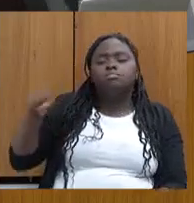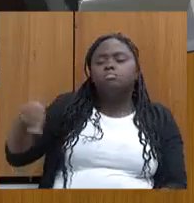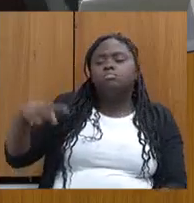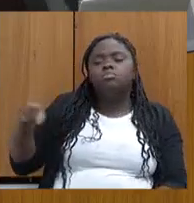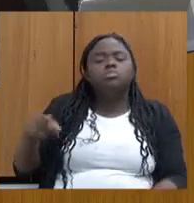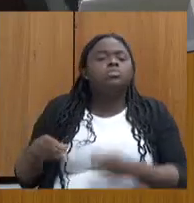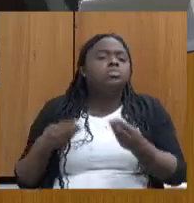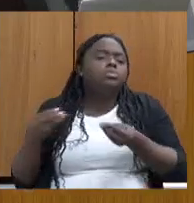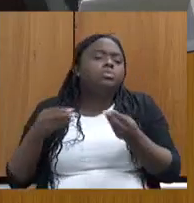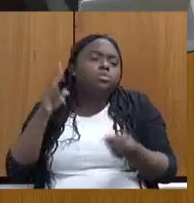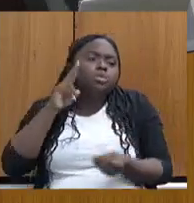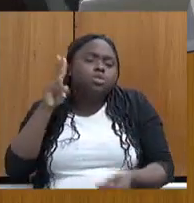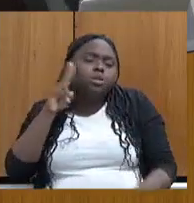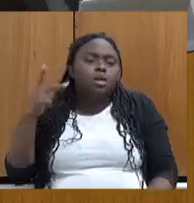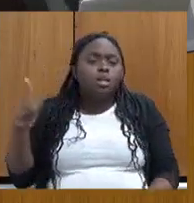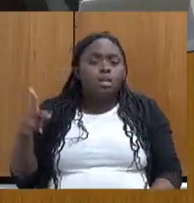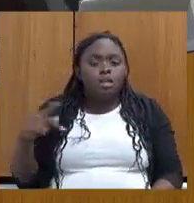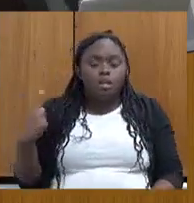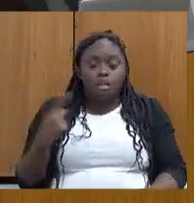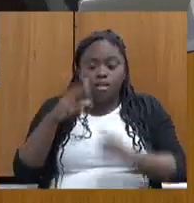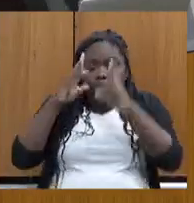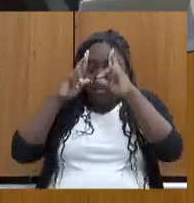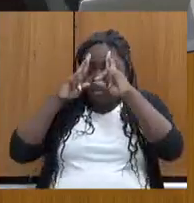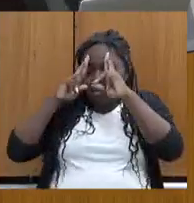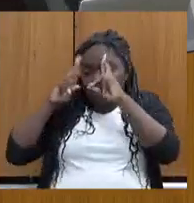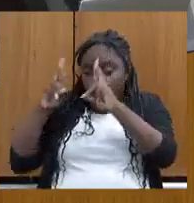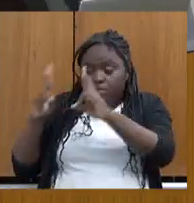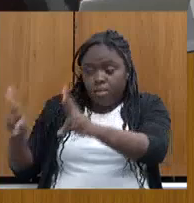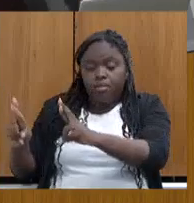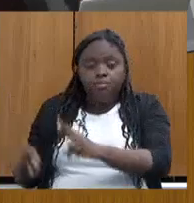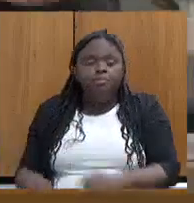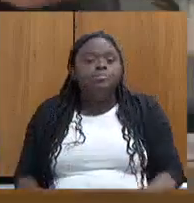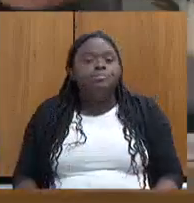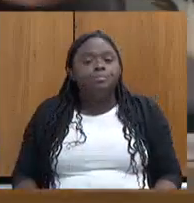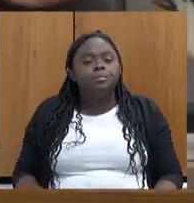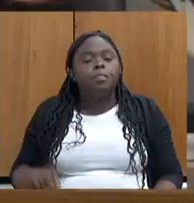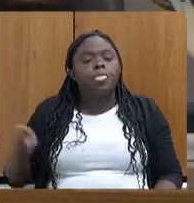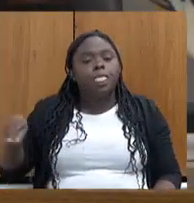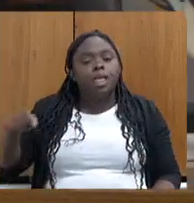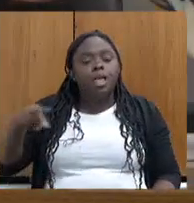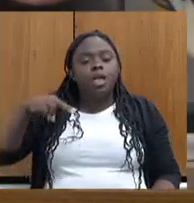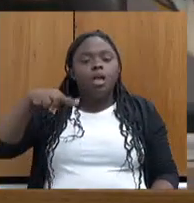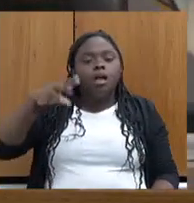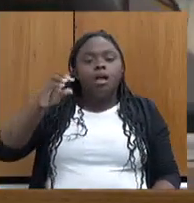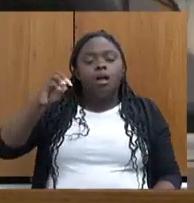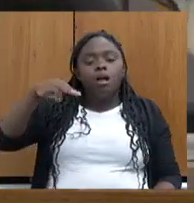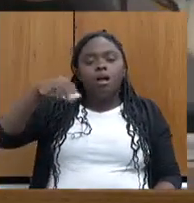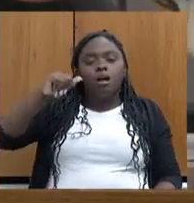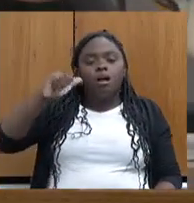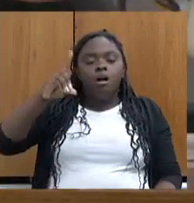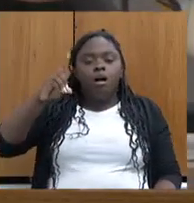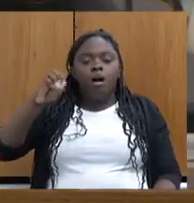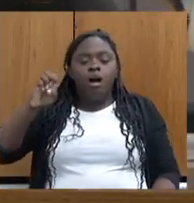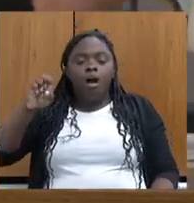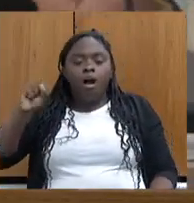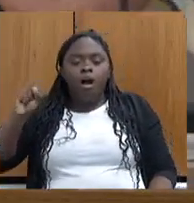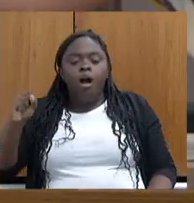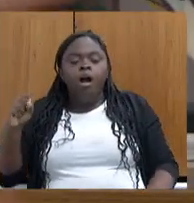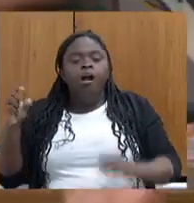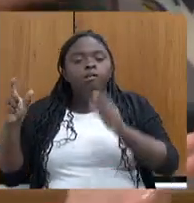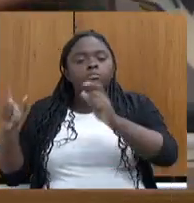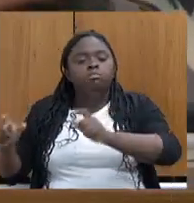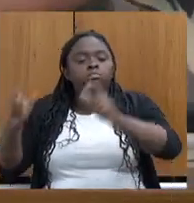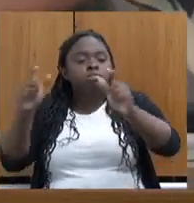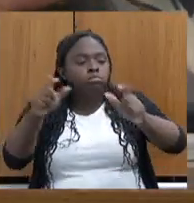a história deles, como para nós respeitarmos. e eles são nômades. Então, eles vão circular, sim.